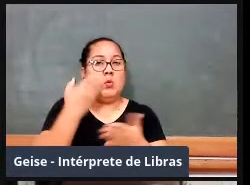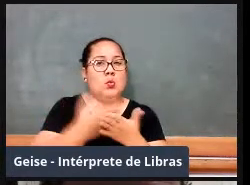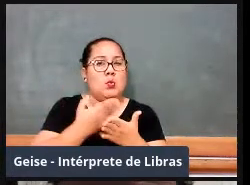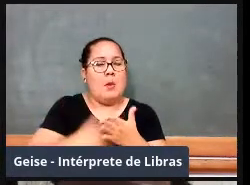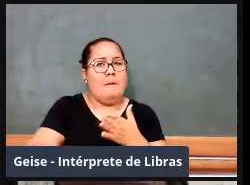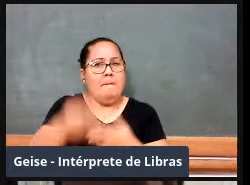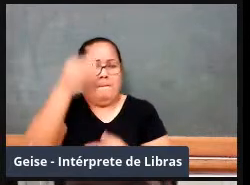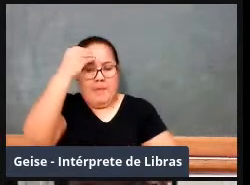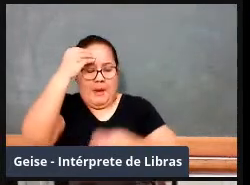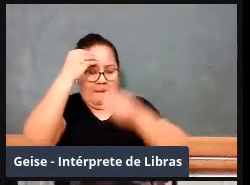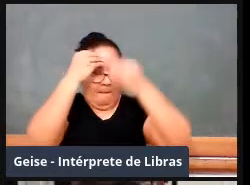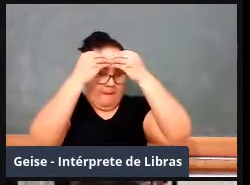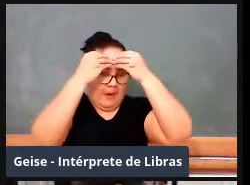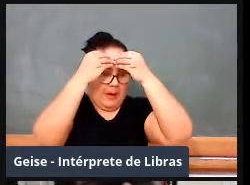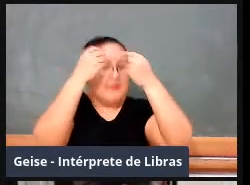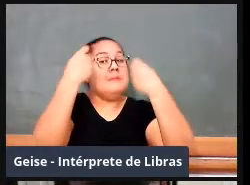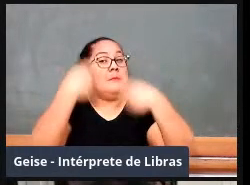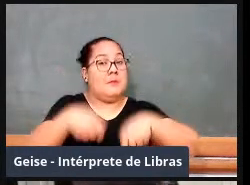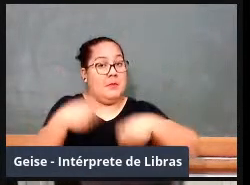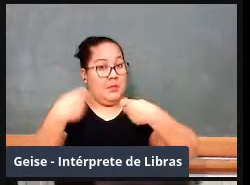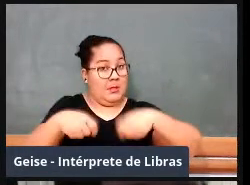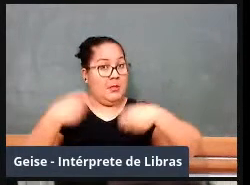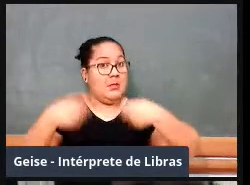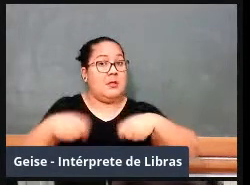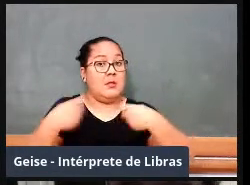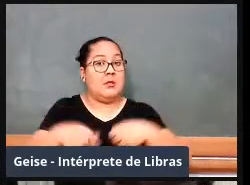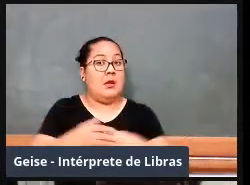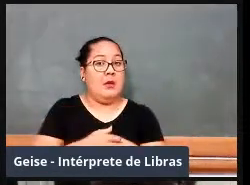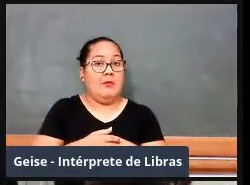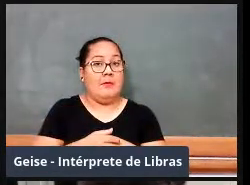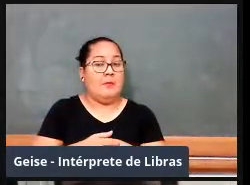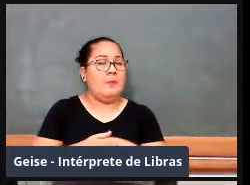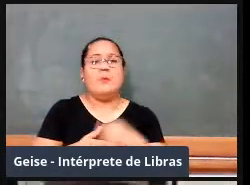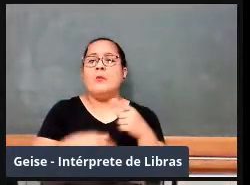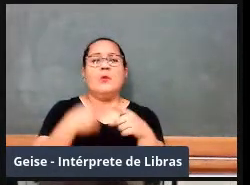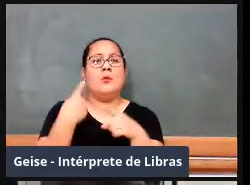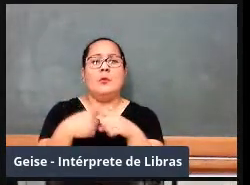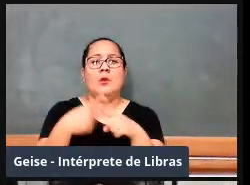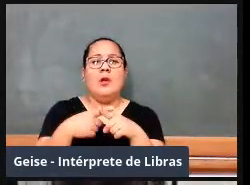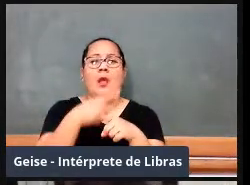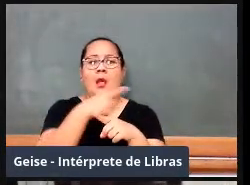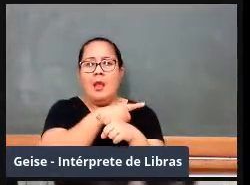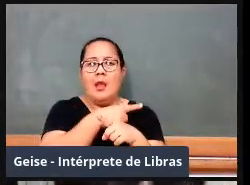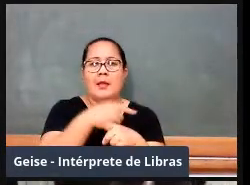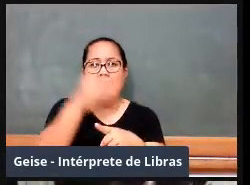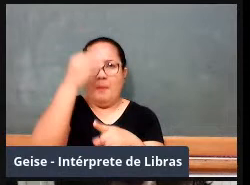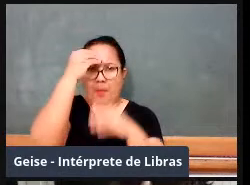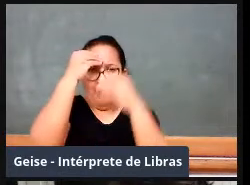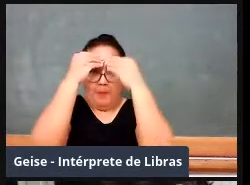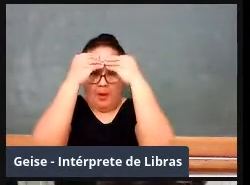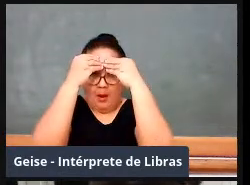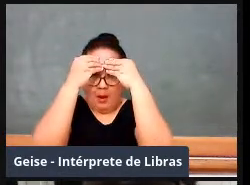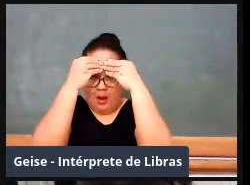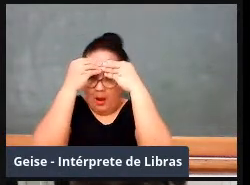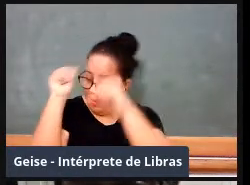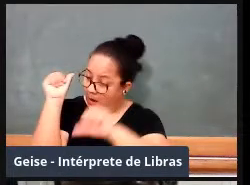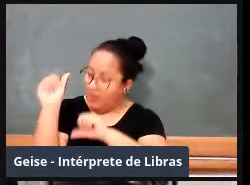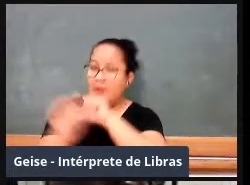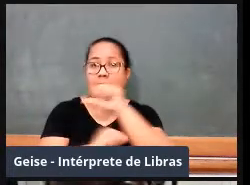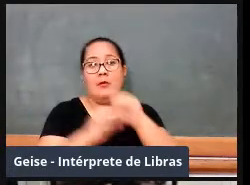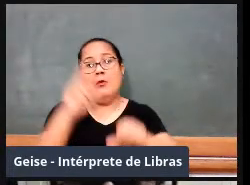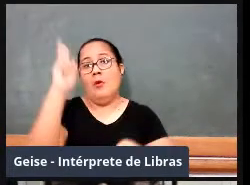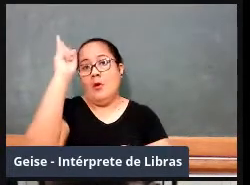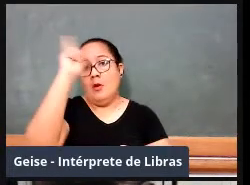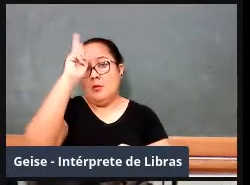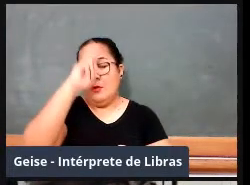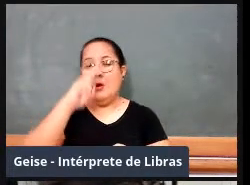exames. Então, esse tipo de coisa perdura durante muito tempo. Por quê? Porque o